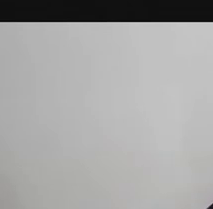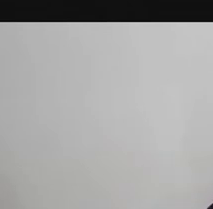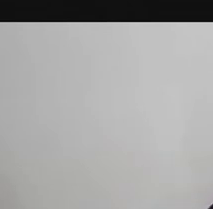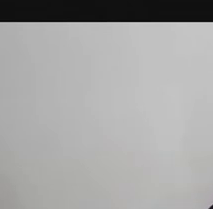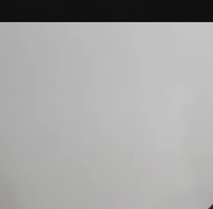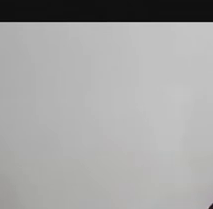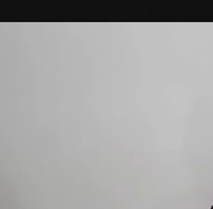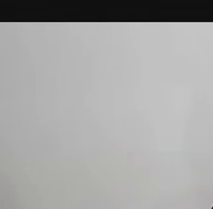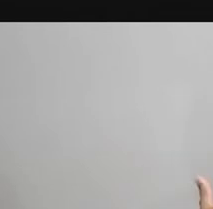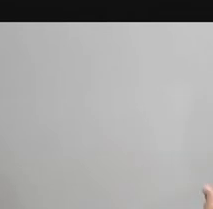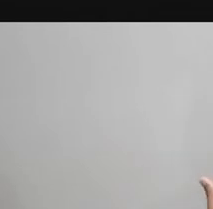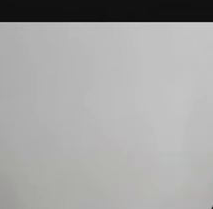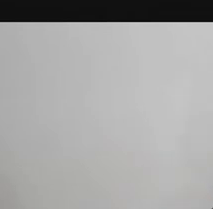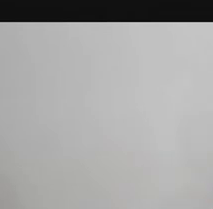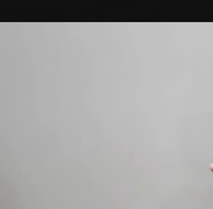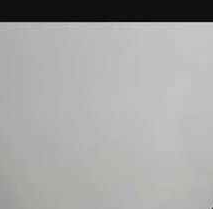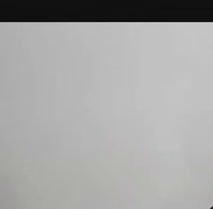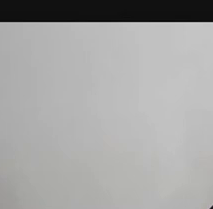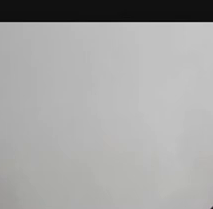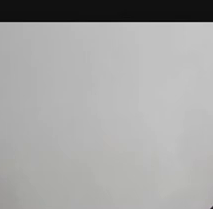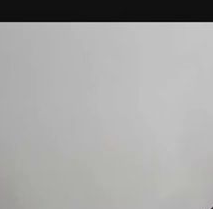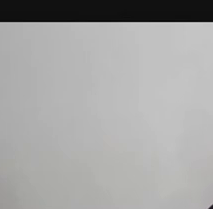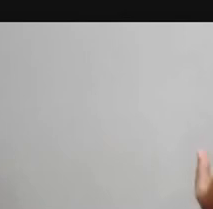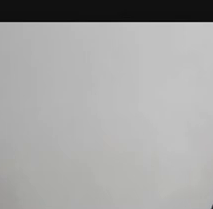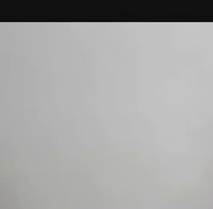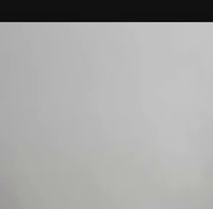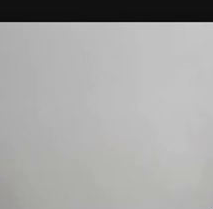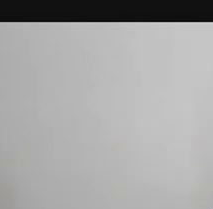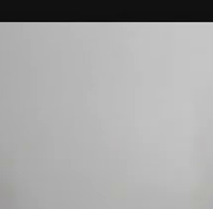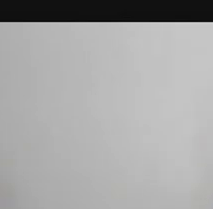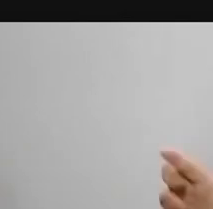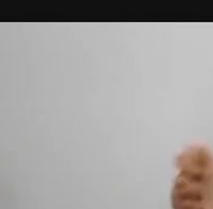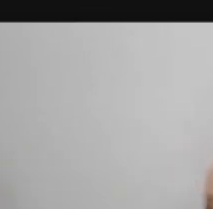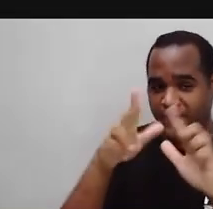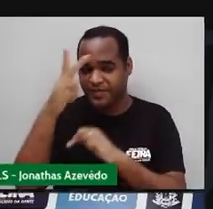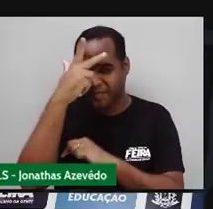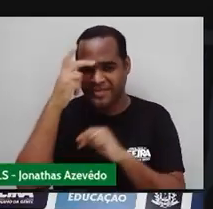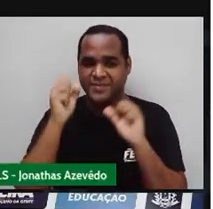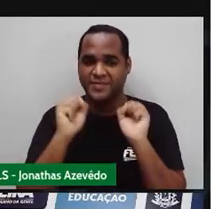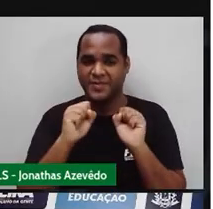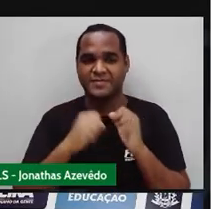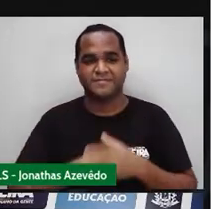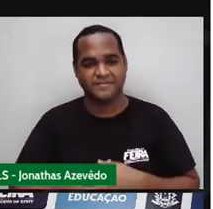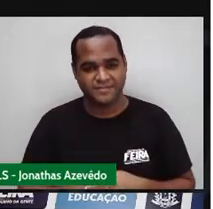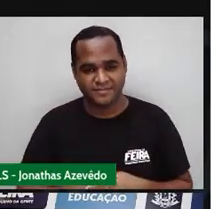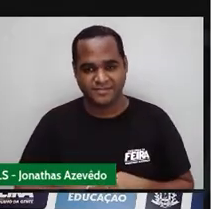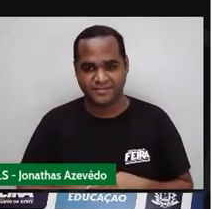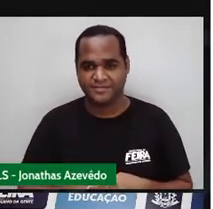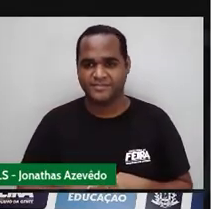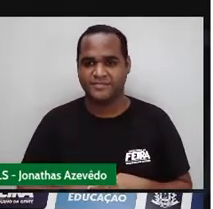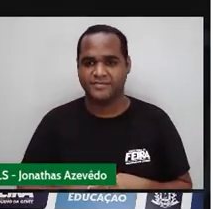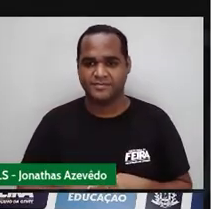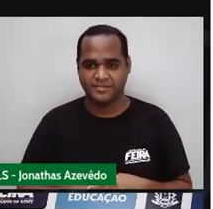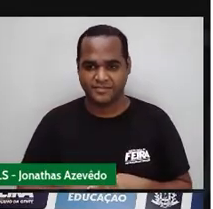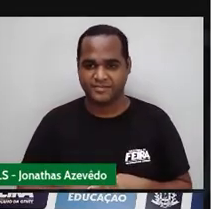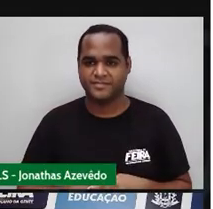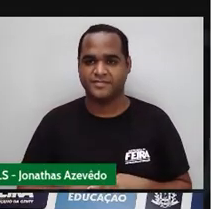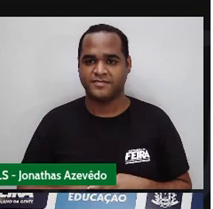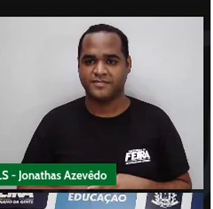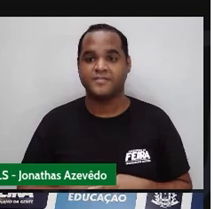curtiu E que você vai fazer Essa brincadeirinha Com outras pessoas Não é verdade? Então vamos lá Bom